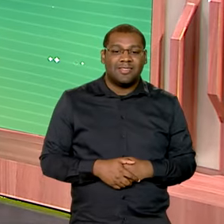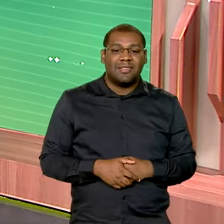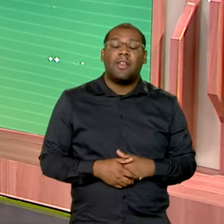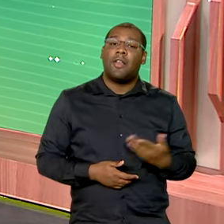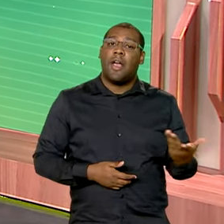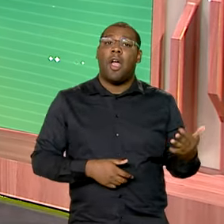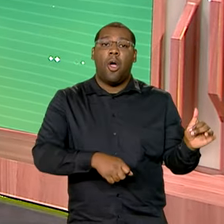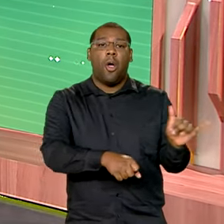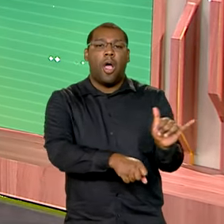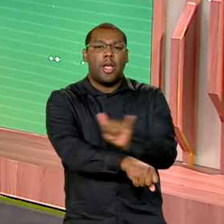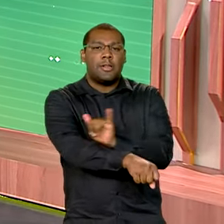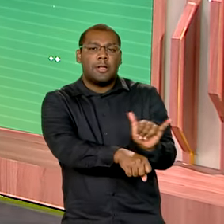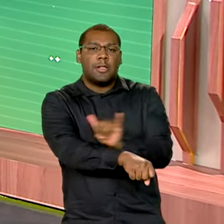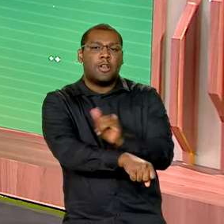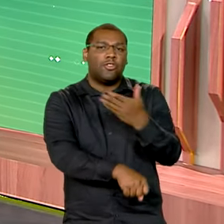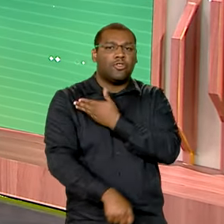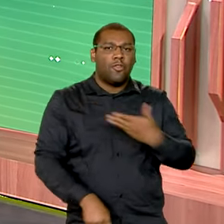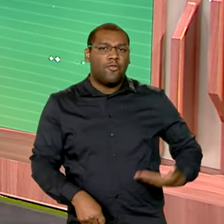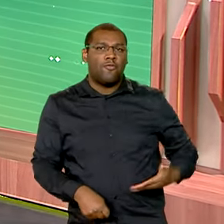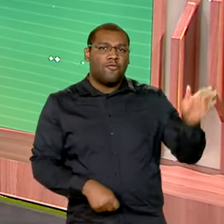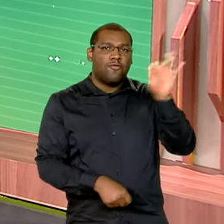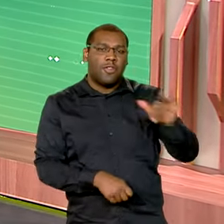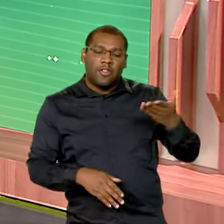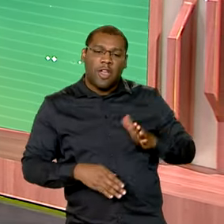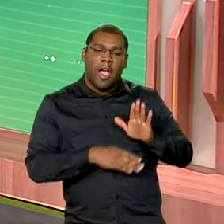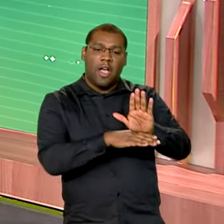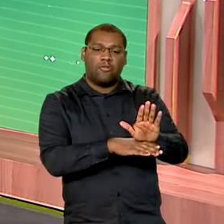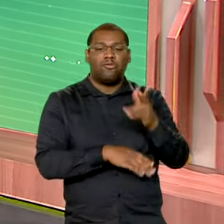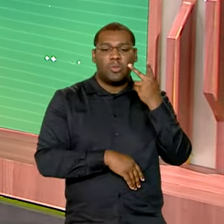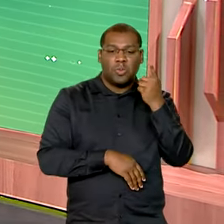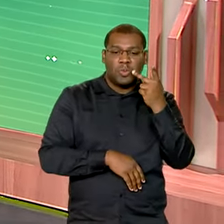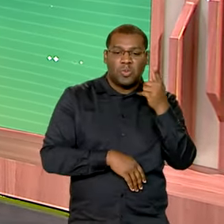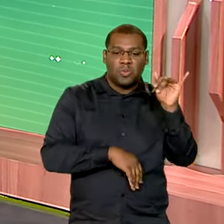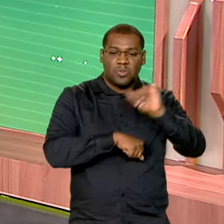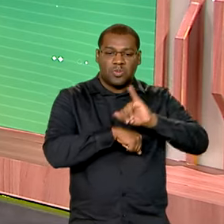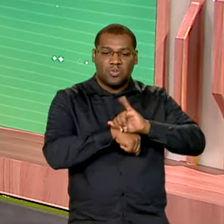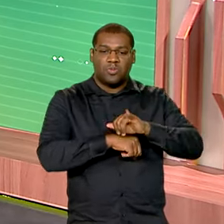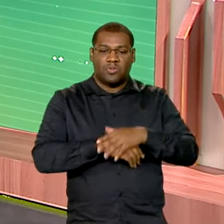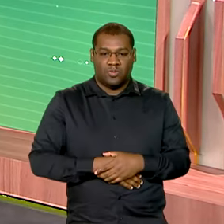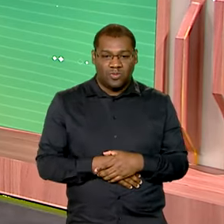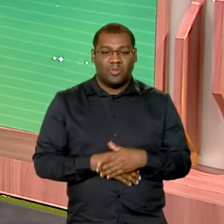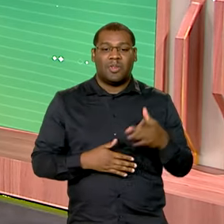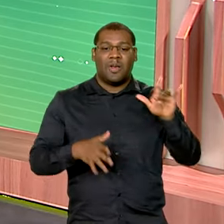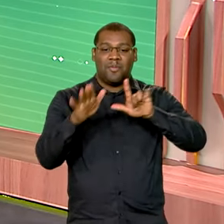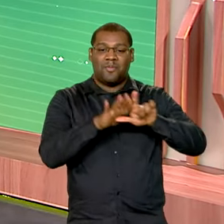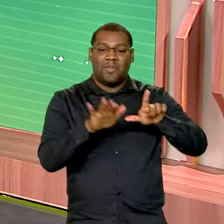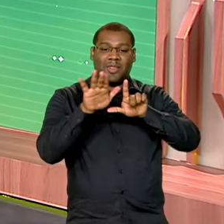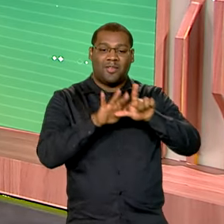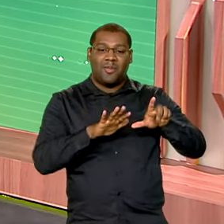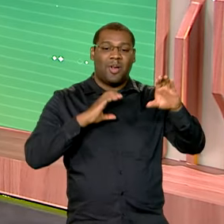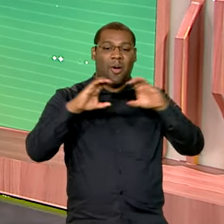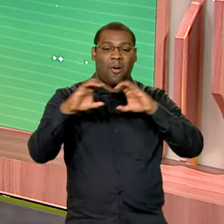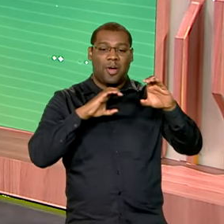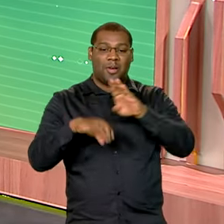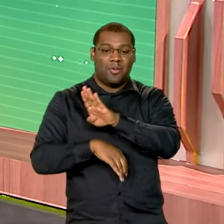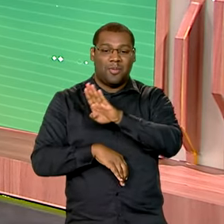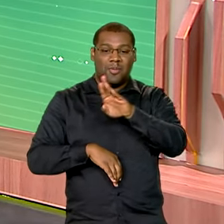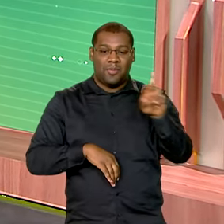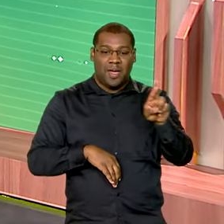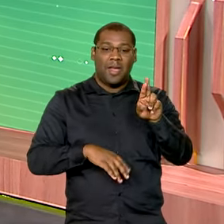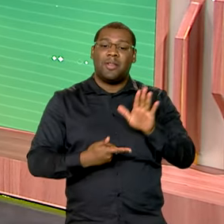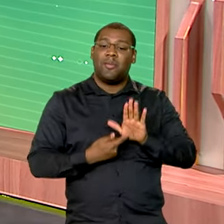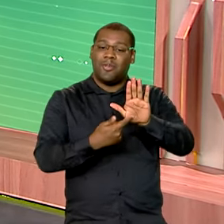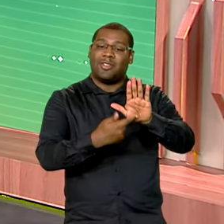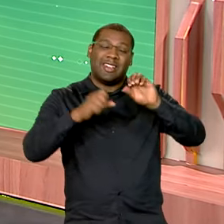ações do governo federal na capital do Ceará. Os dados são do Comunica.br, a plataforma que mostra com transparência o